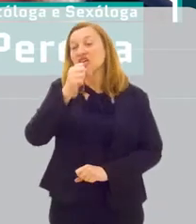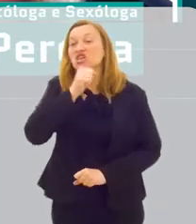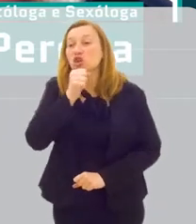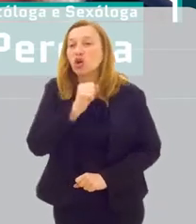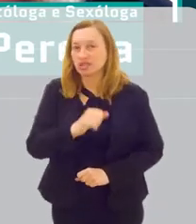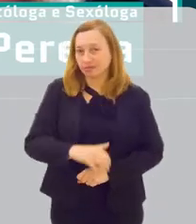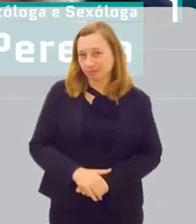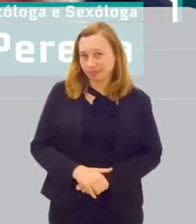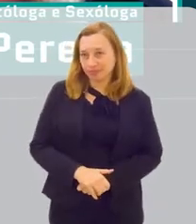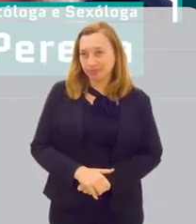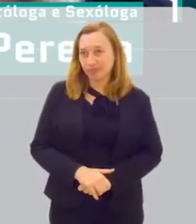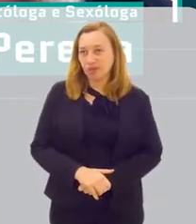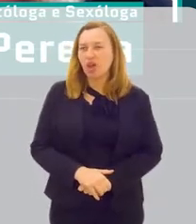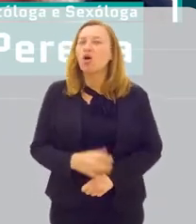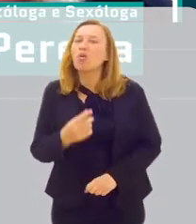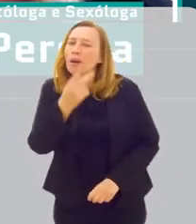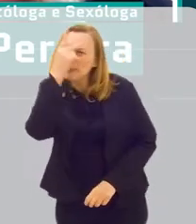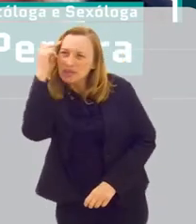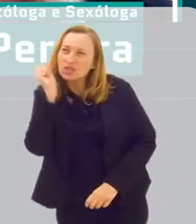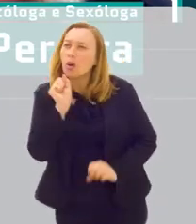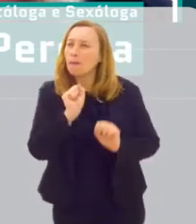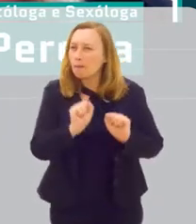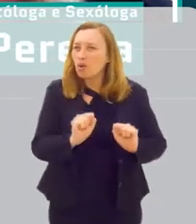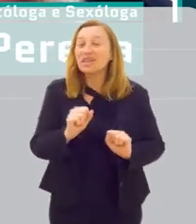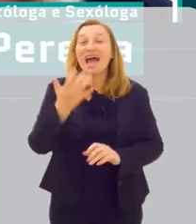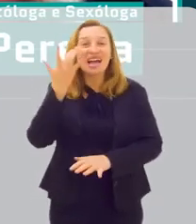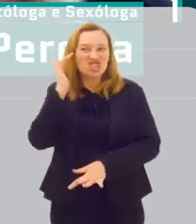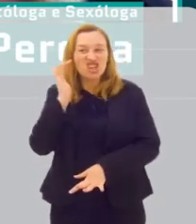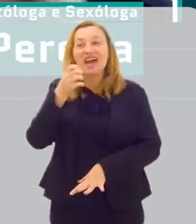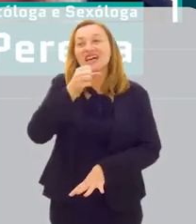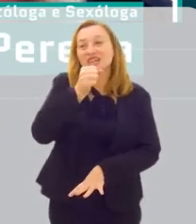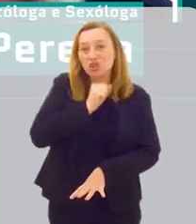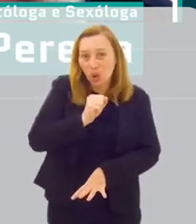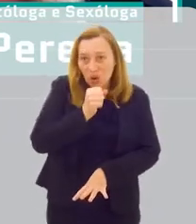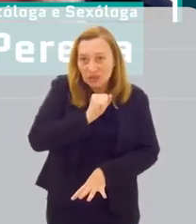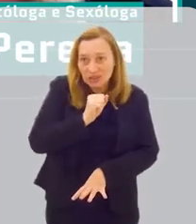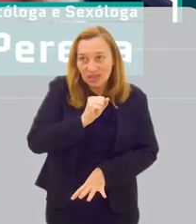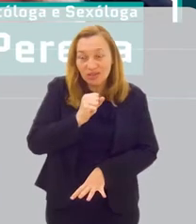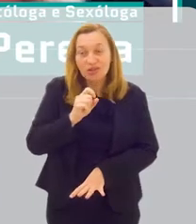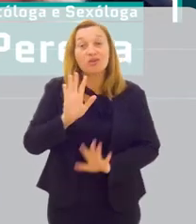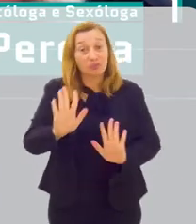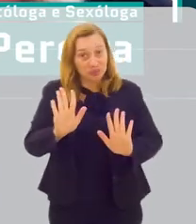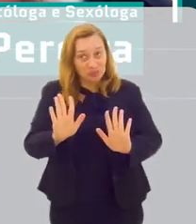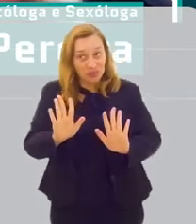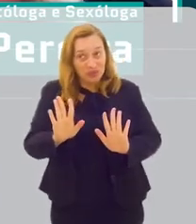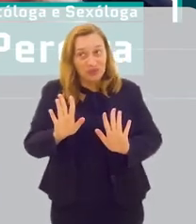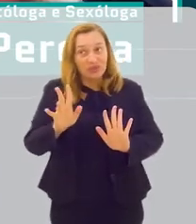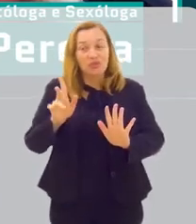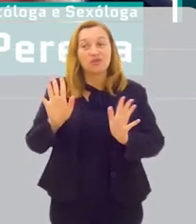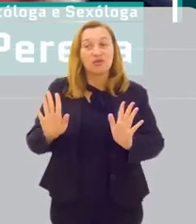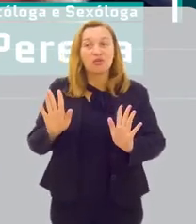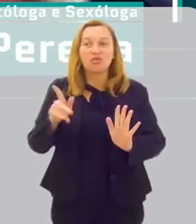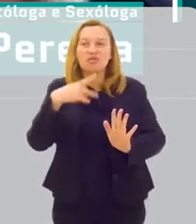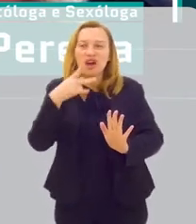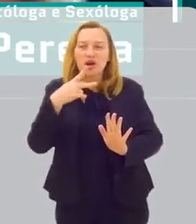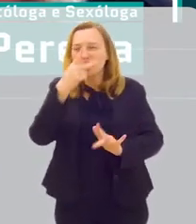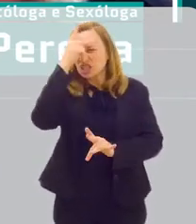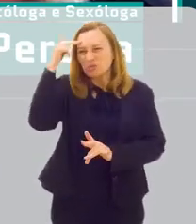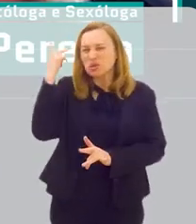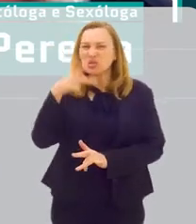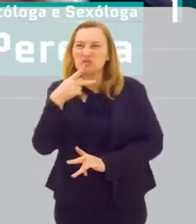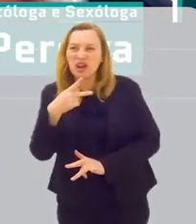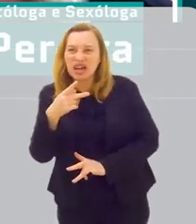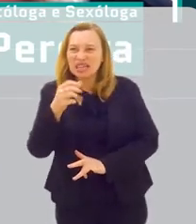considerada idosa? Que uma pessoa pode considerada idosa. Vou considerar o que as